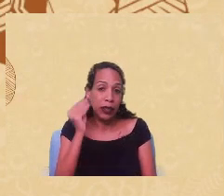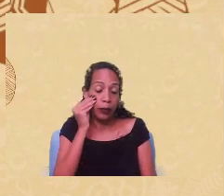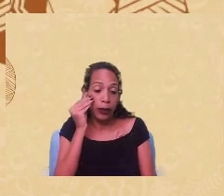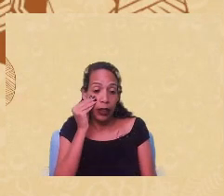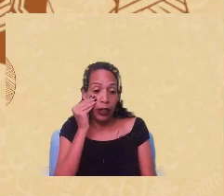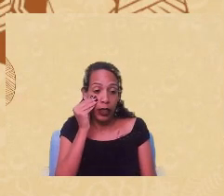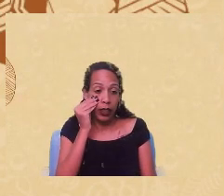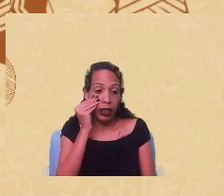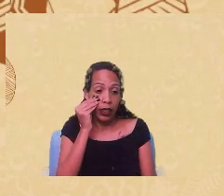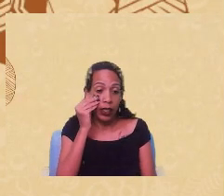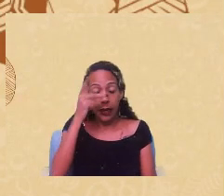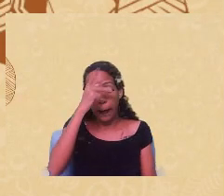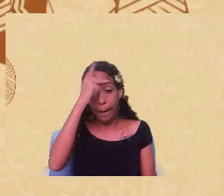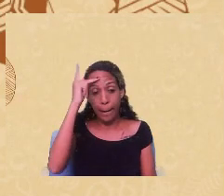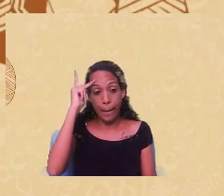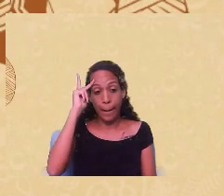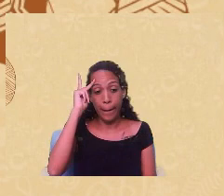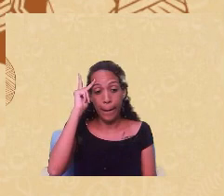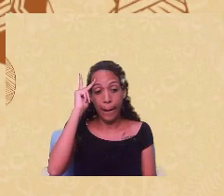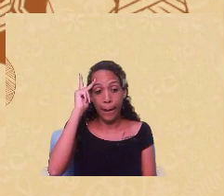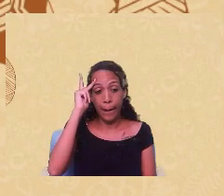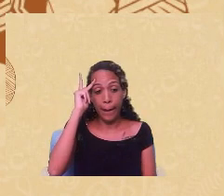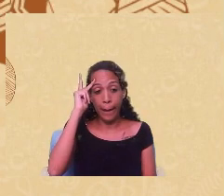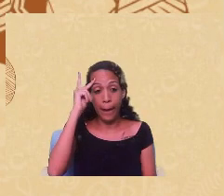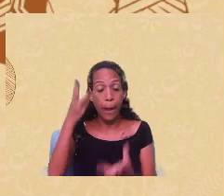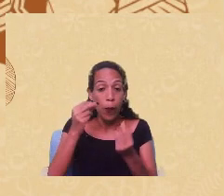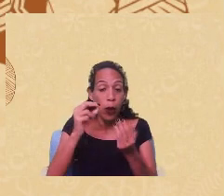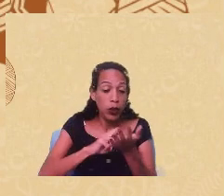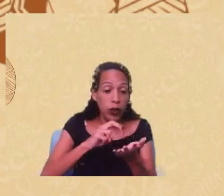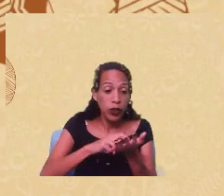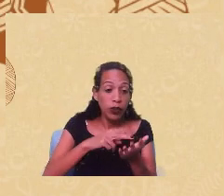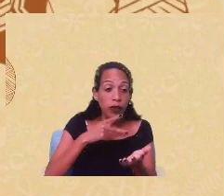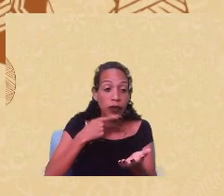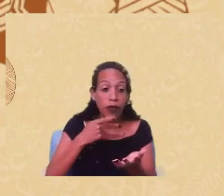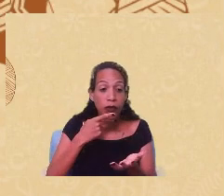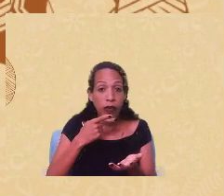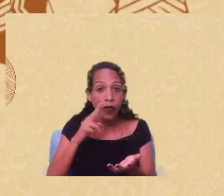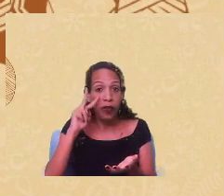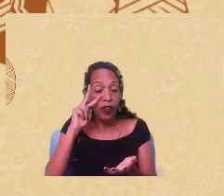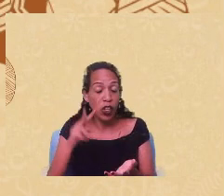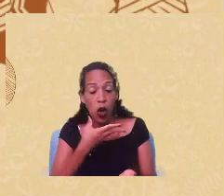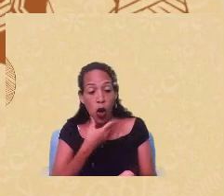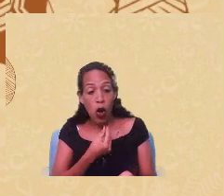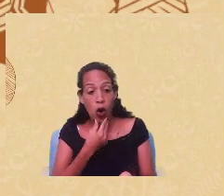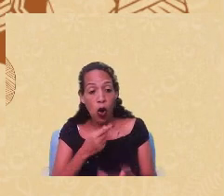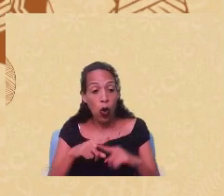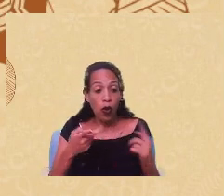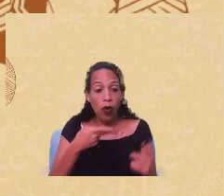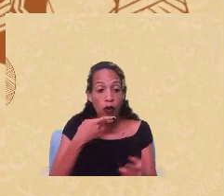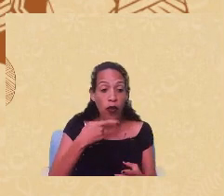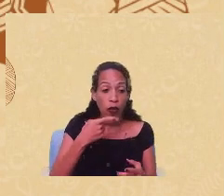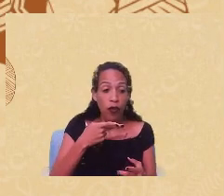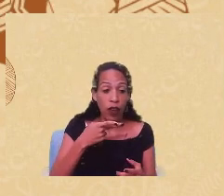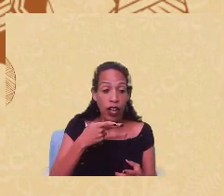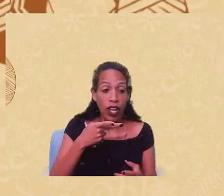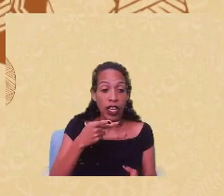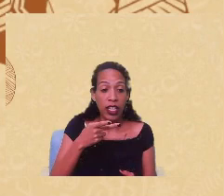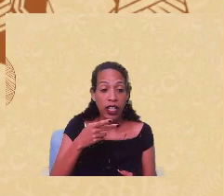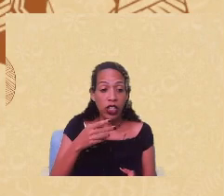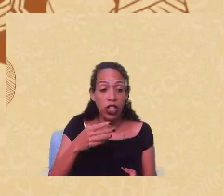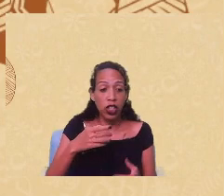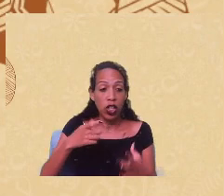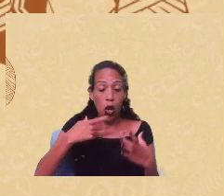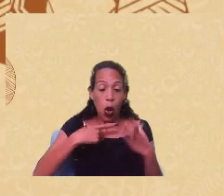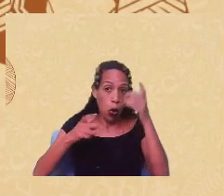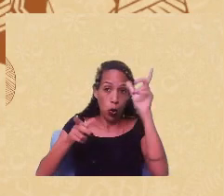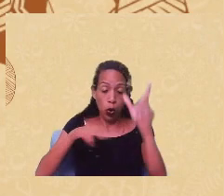de pessoas, né? Desde muito cedo, lidos como homens. E aí, quando eu falo de desinstitucionalizar os nossos corpos, por